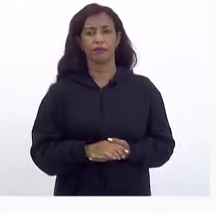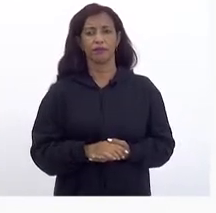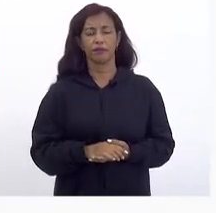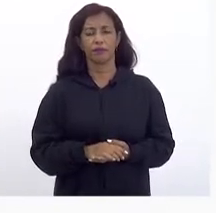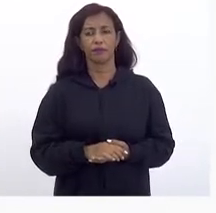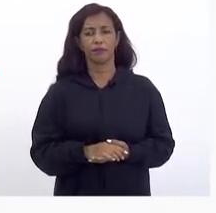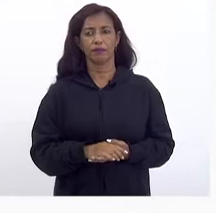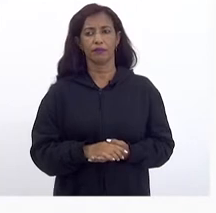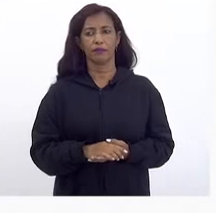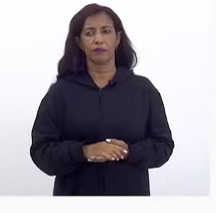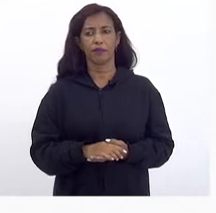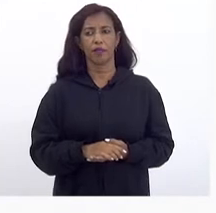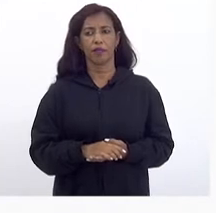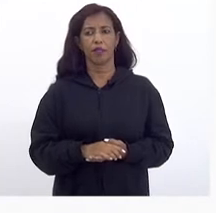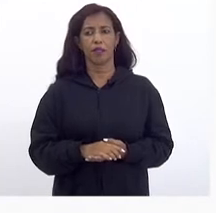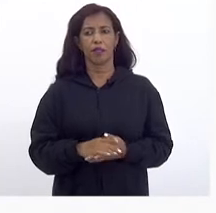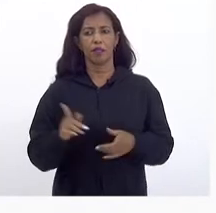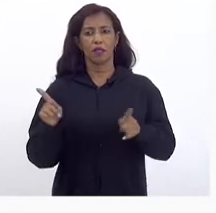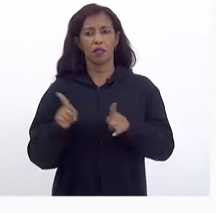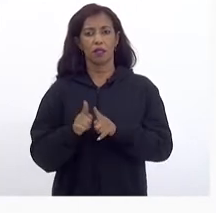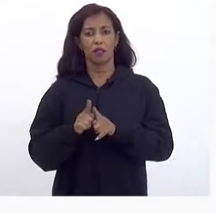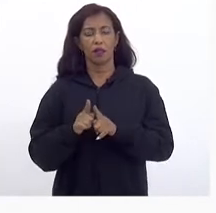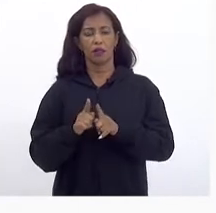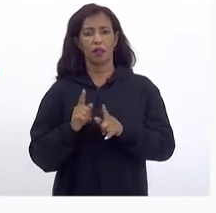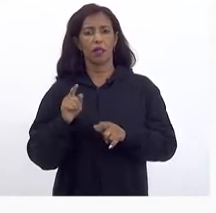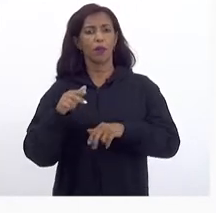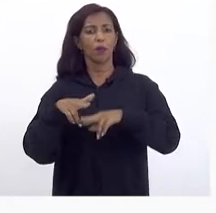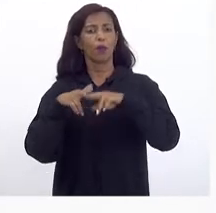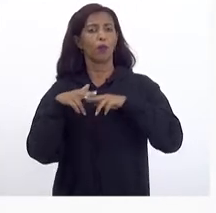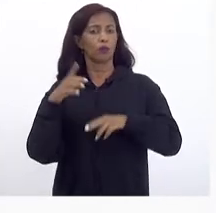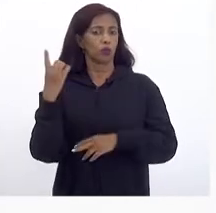Da valorização Do doar Também